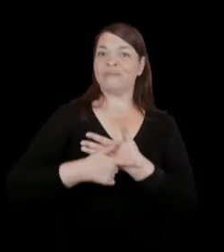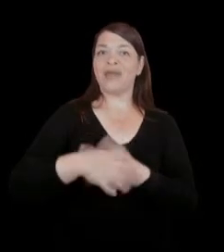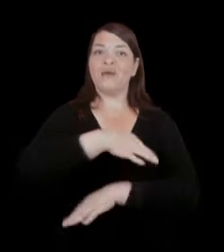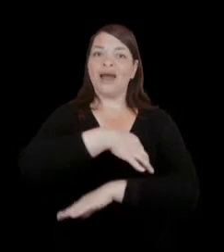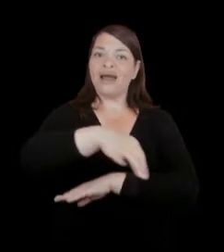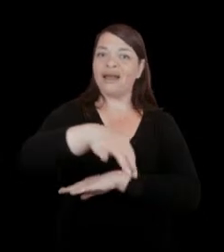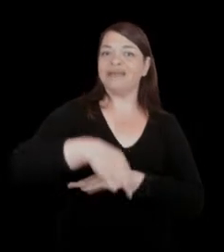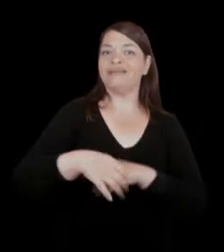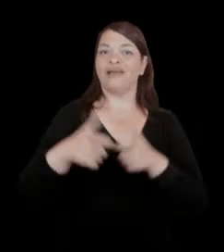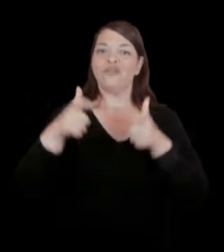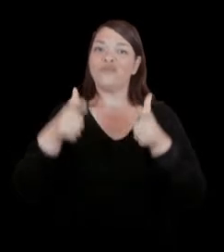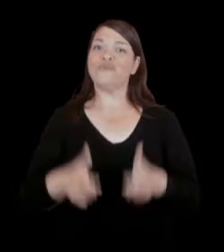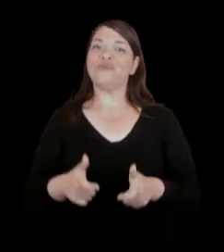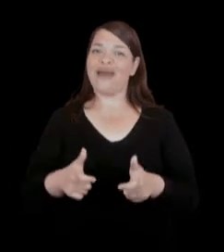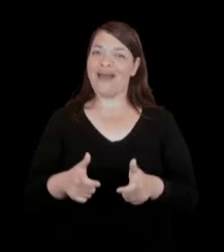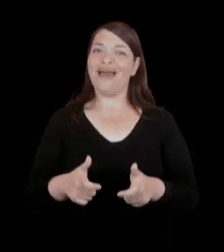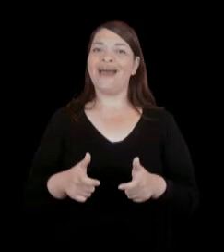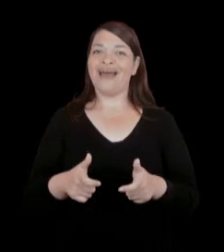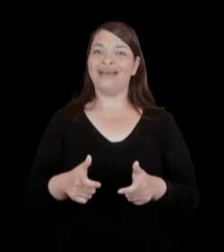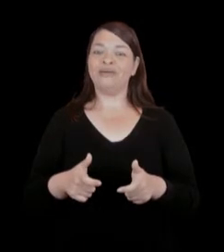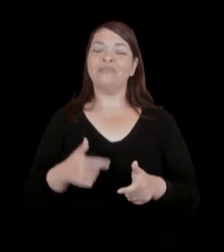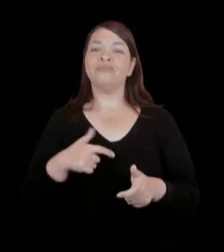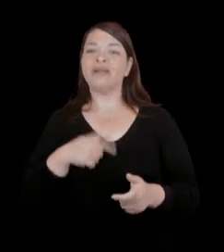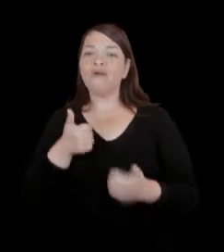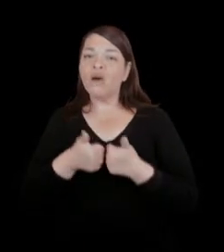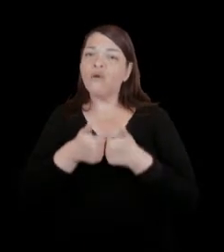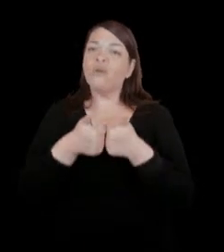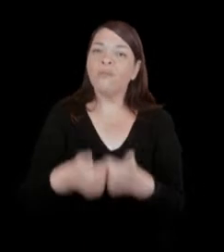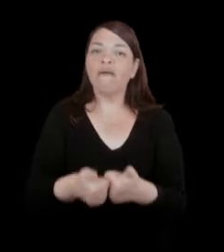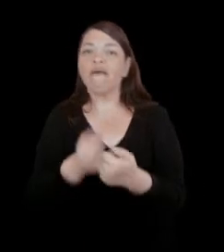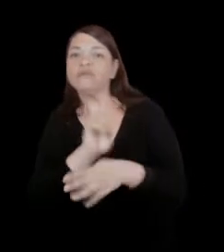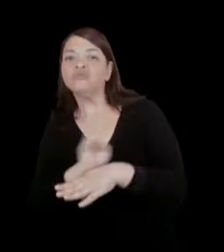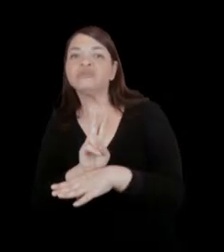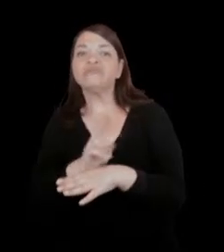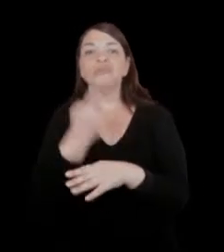para ter certeza que as coisas estavam sendo executadas de acordo com o projeto.